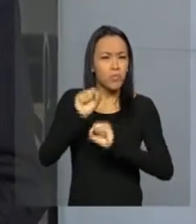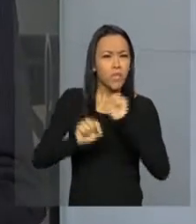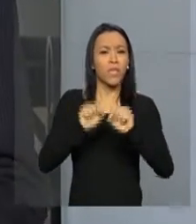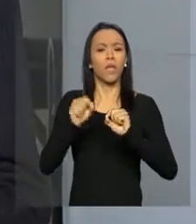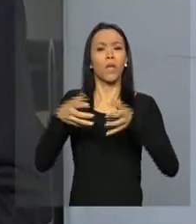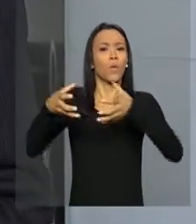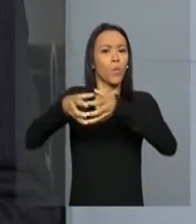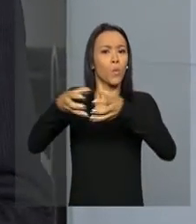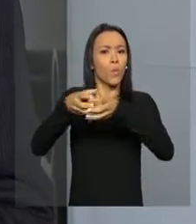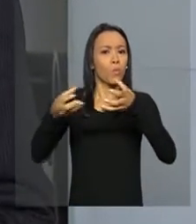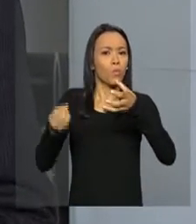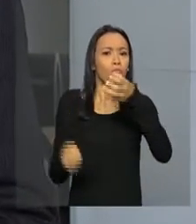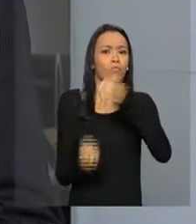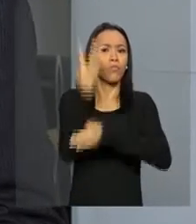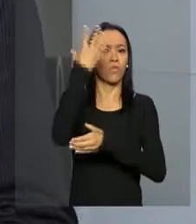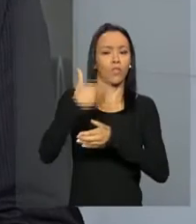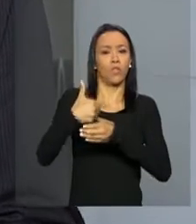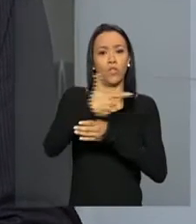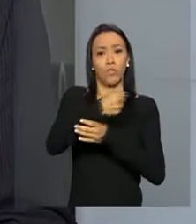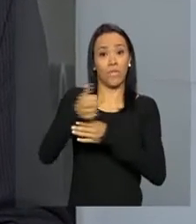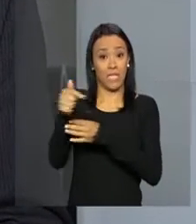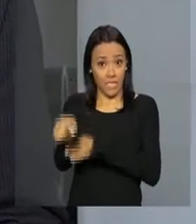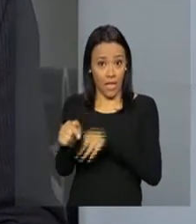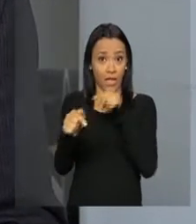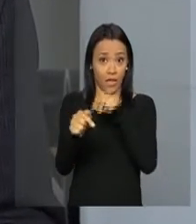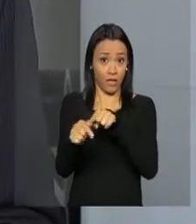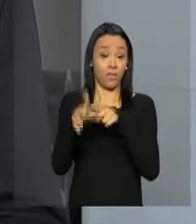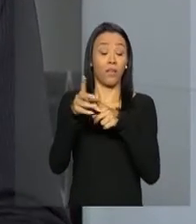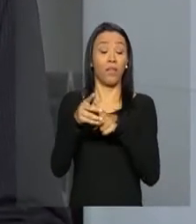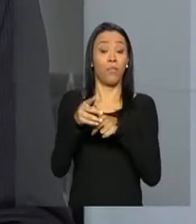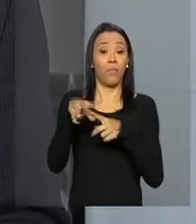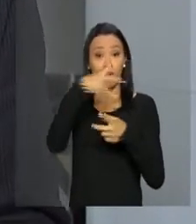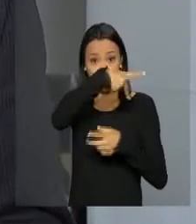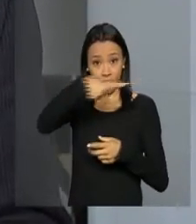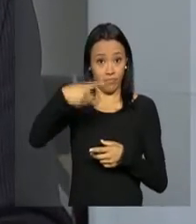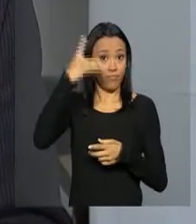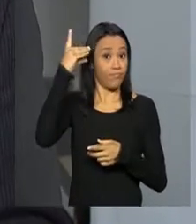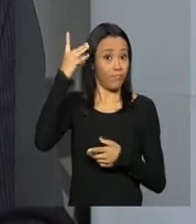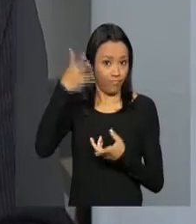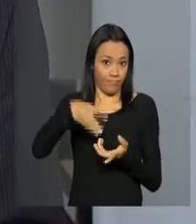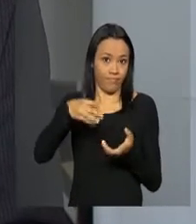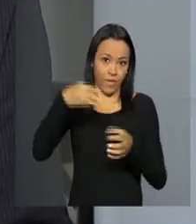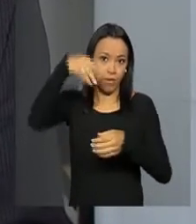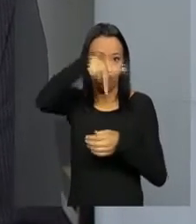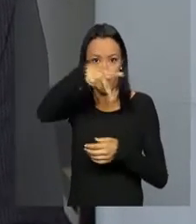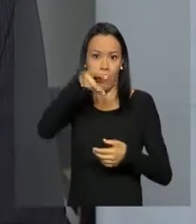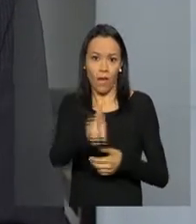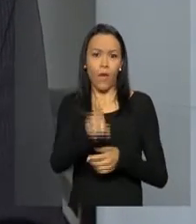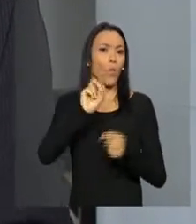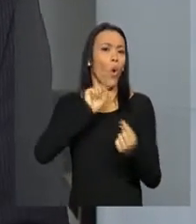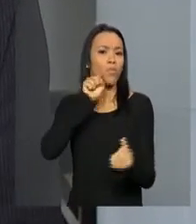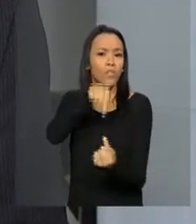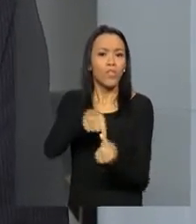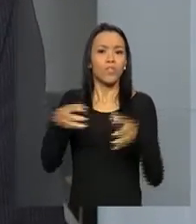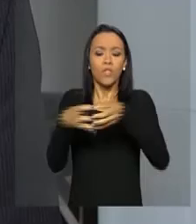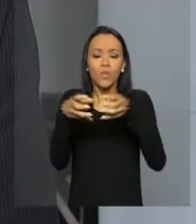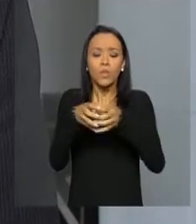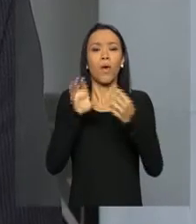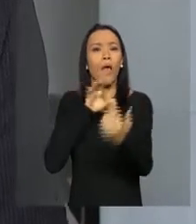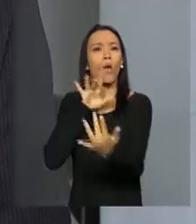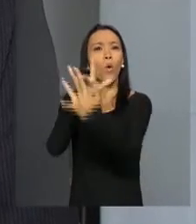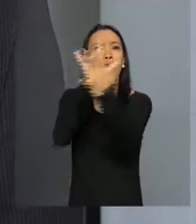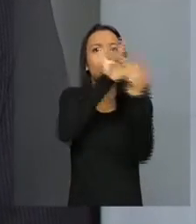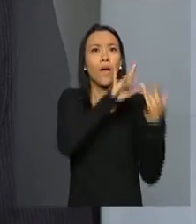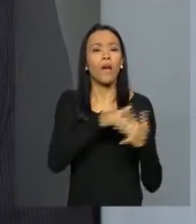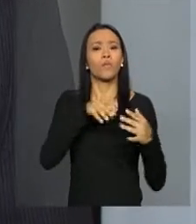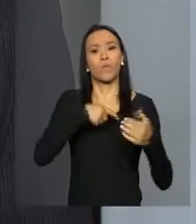uma instância instituída em 2007 pela Presidência da República para promover o diálogo com os municípios e que tem a participação